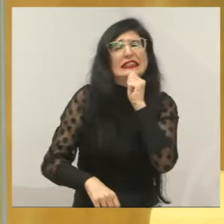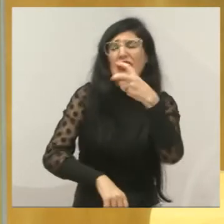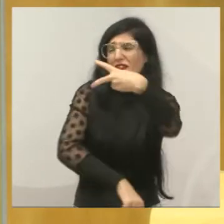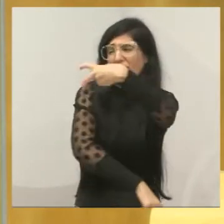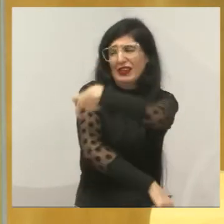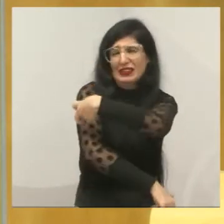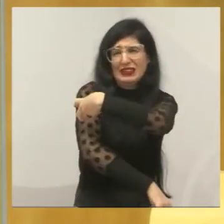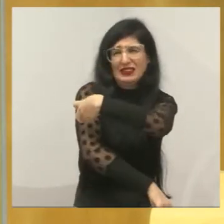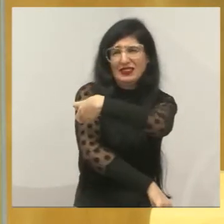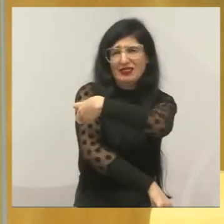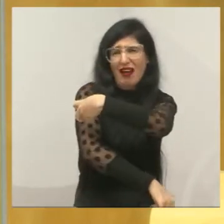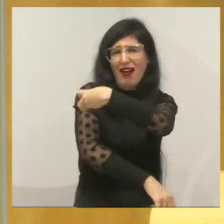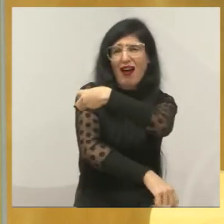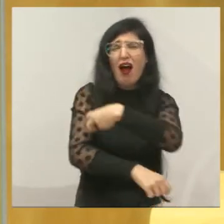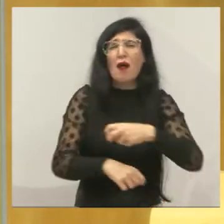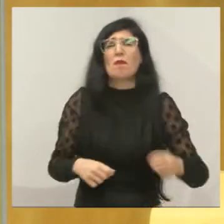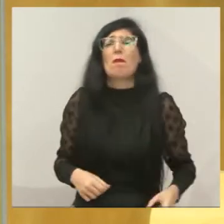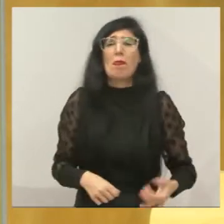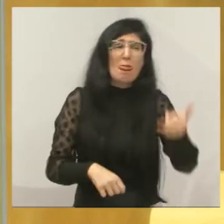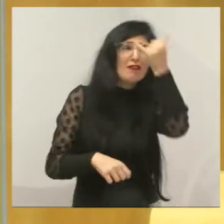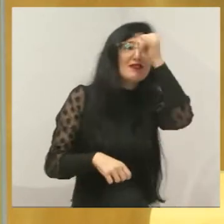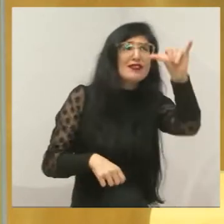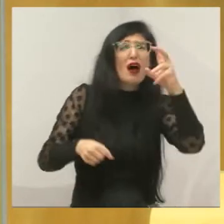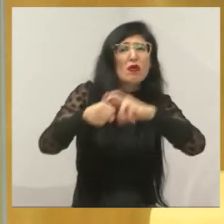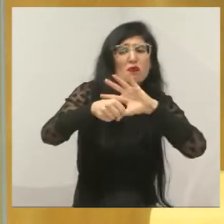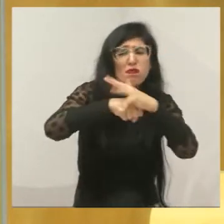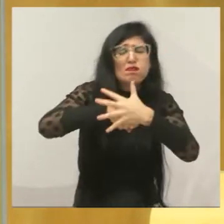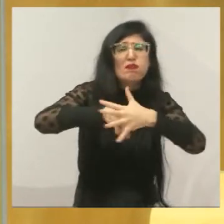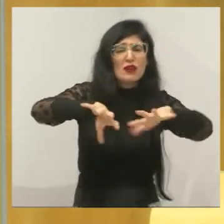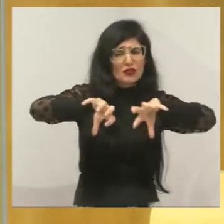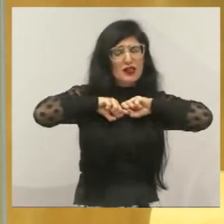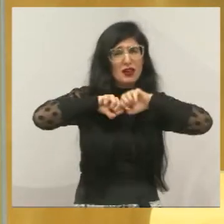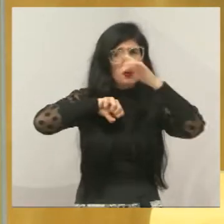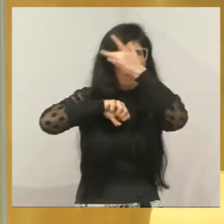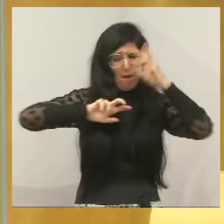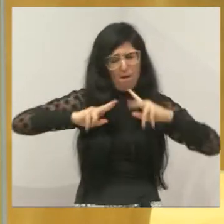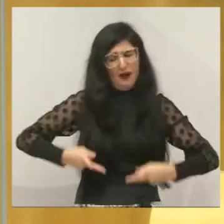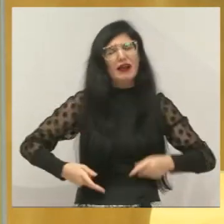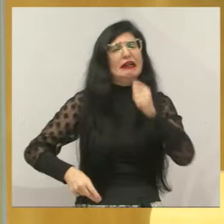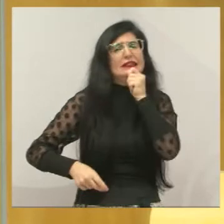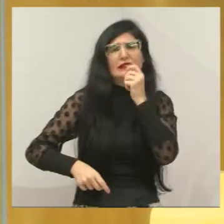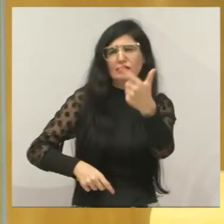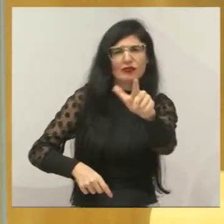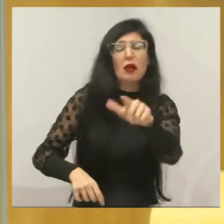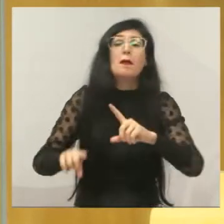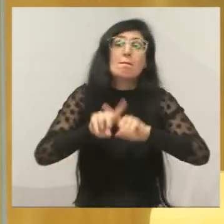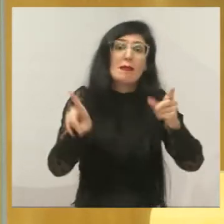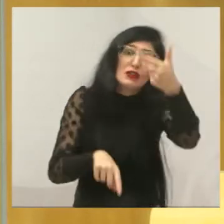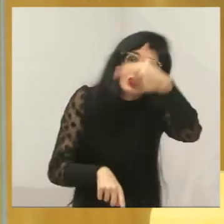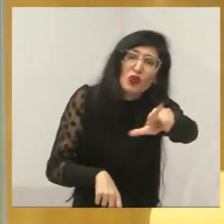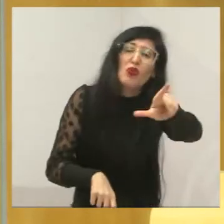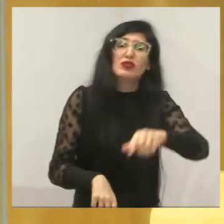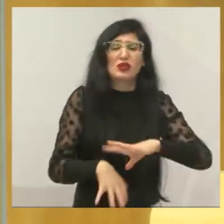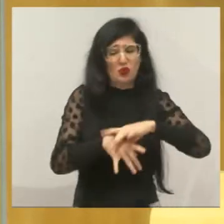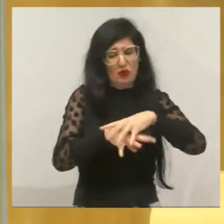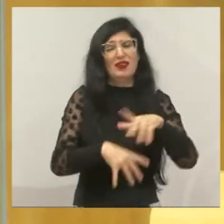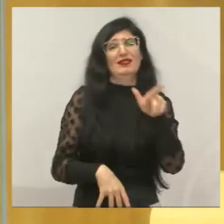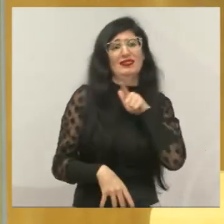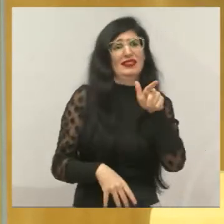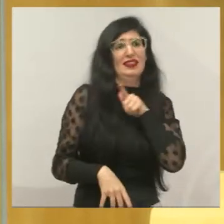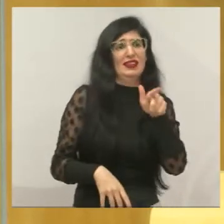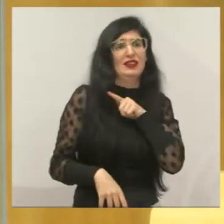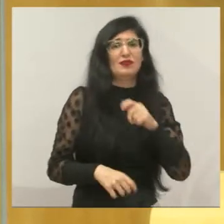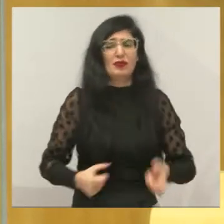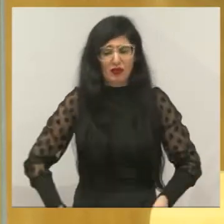medidas de contenção, medidas sanitárias, mas as outras doenças ainda existem. E o câncer de mama e o câncer